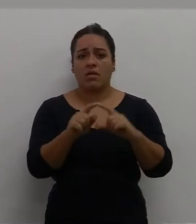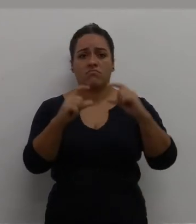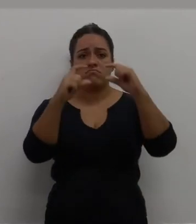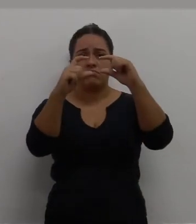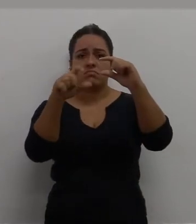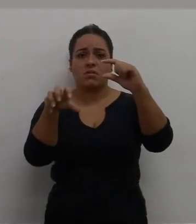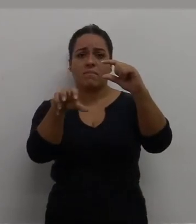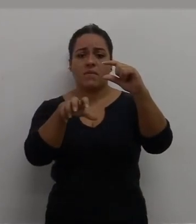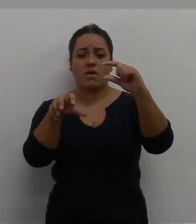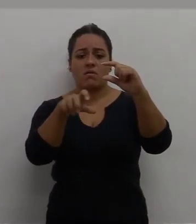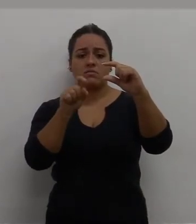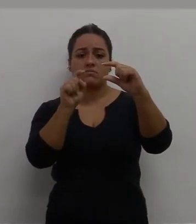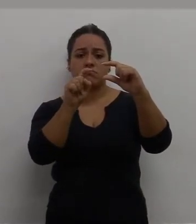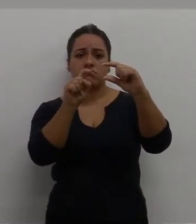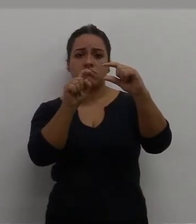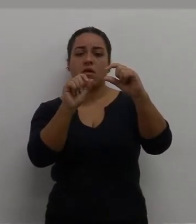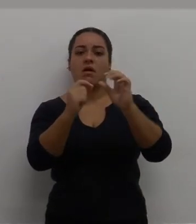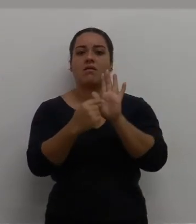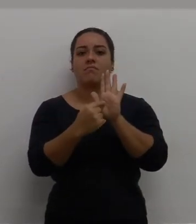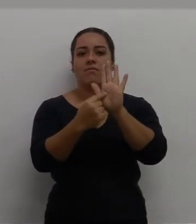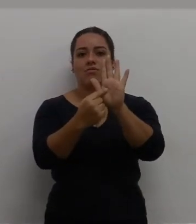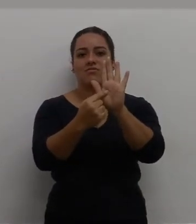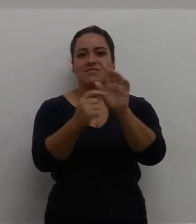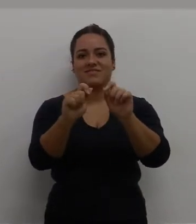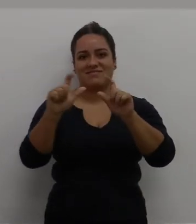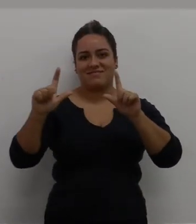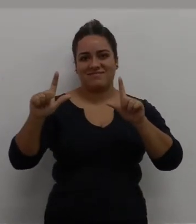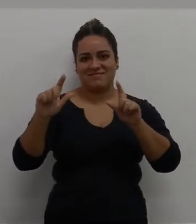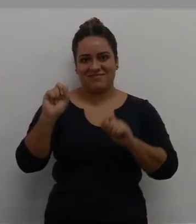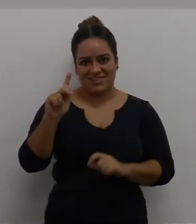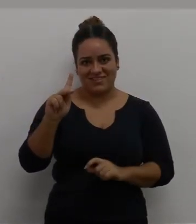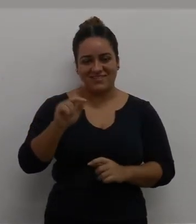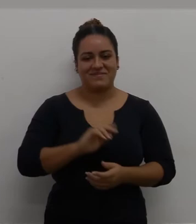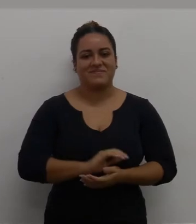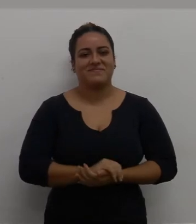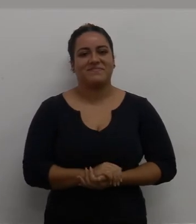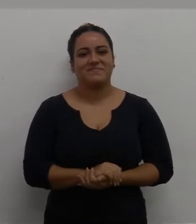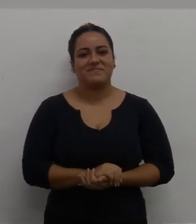coloca o mouse ali, tá? Ele vai te mostrar, ok?